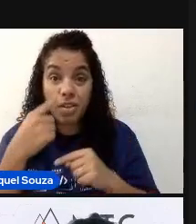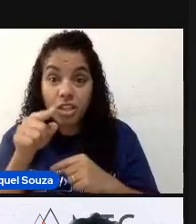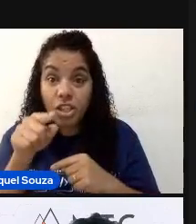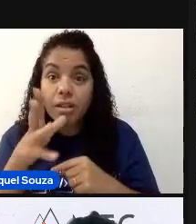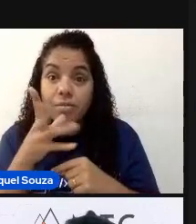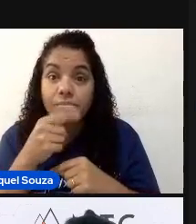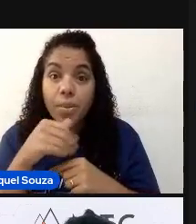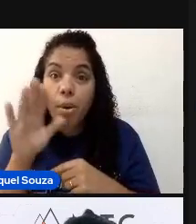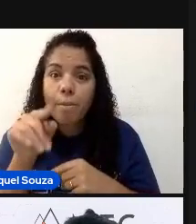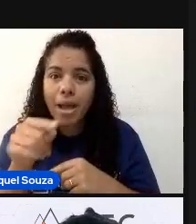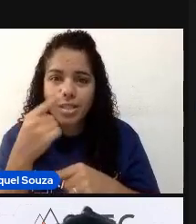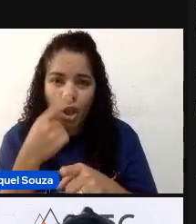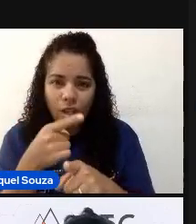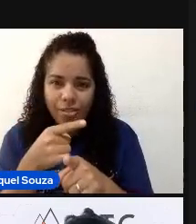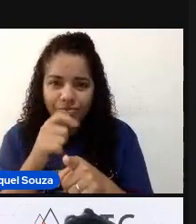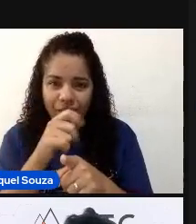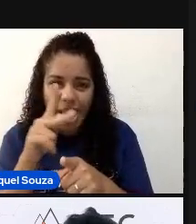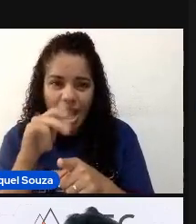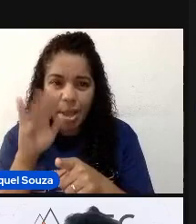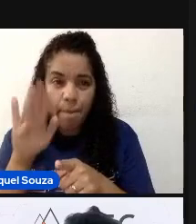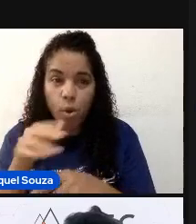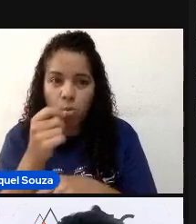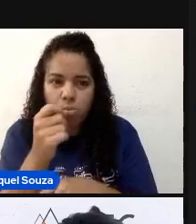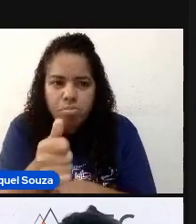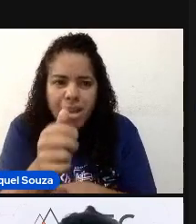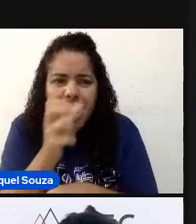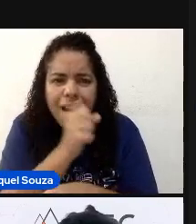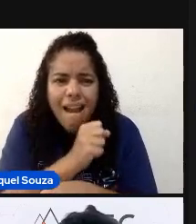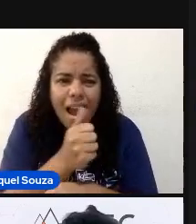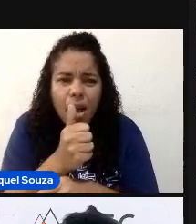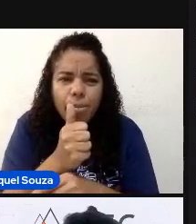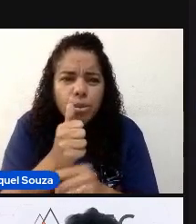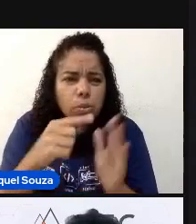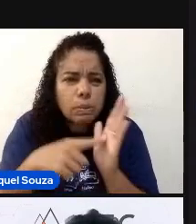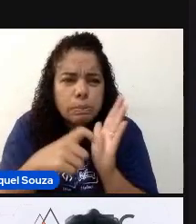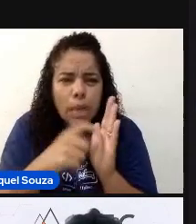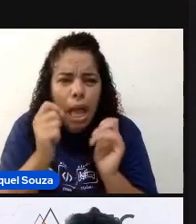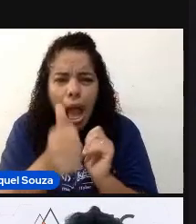demorando mais. Porque o Appium pegou, abriu e já executou rapidinho.